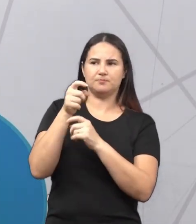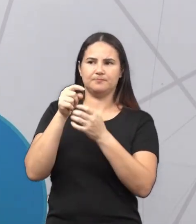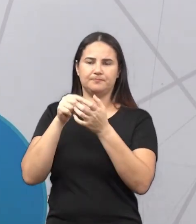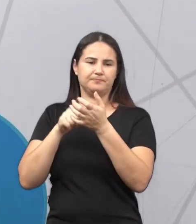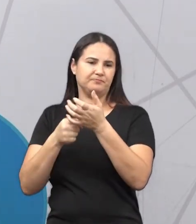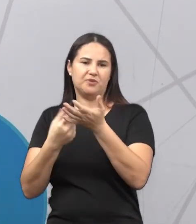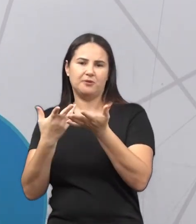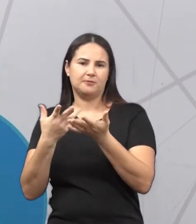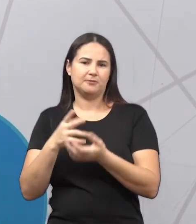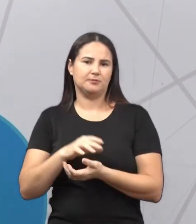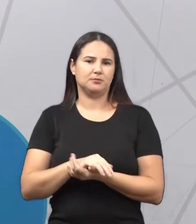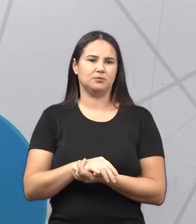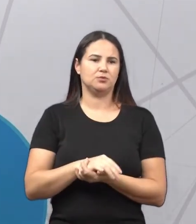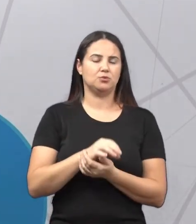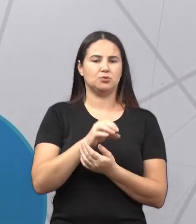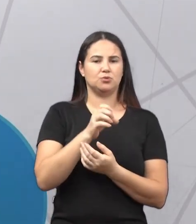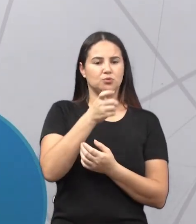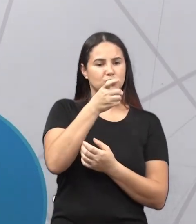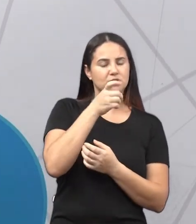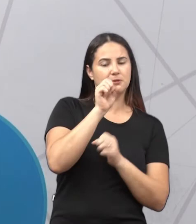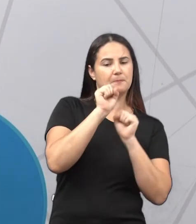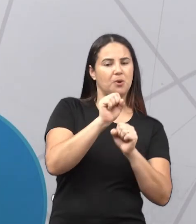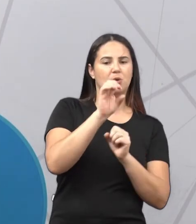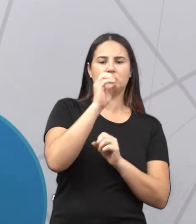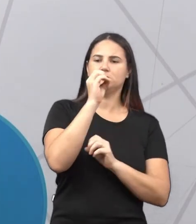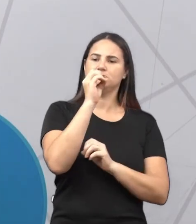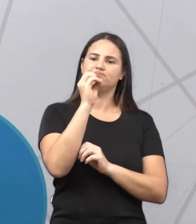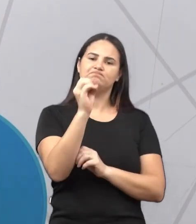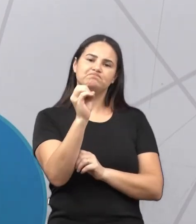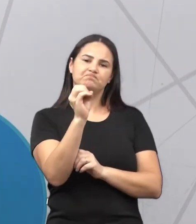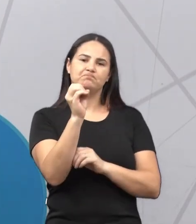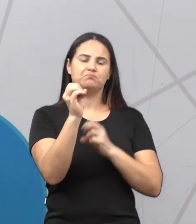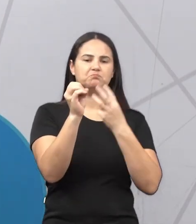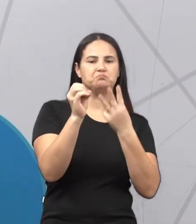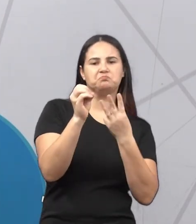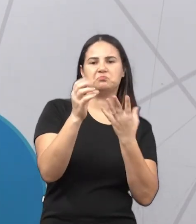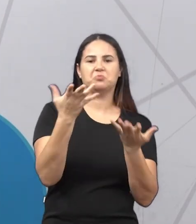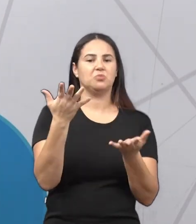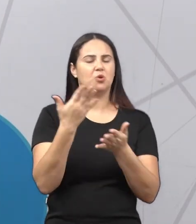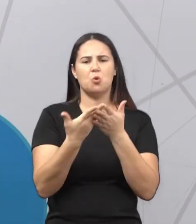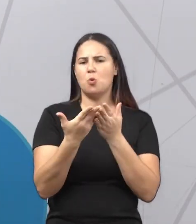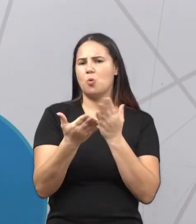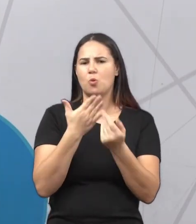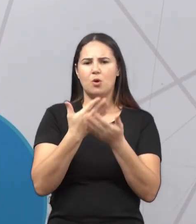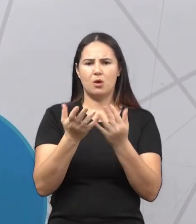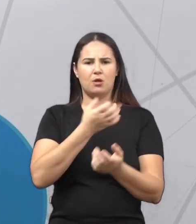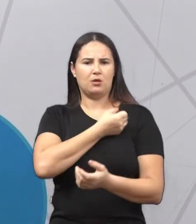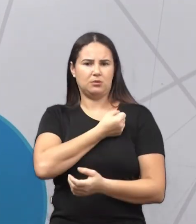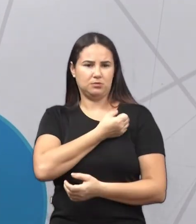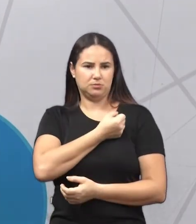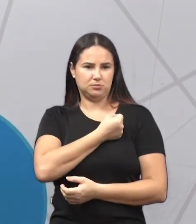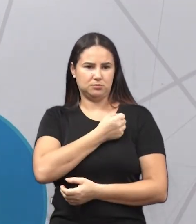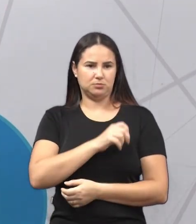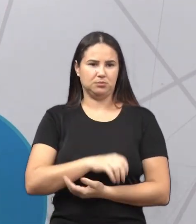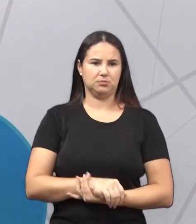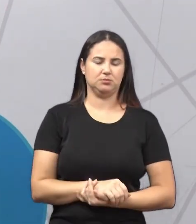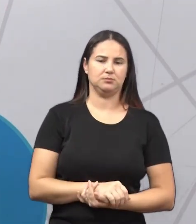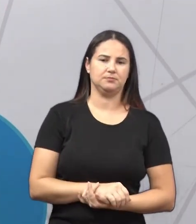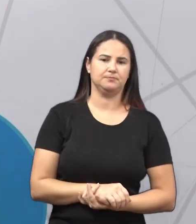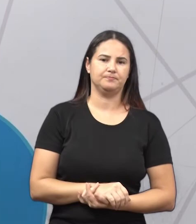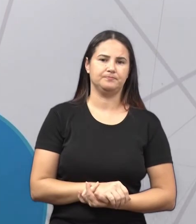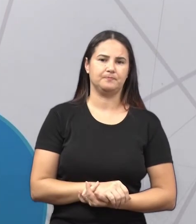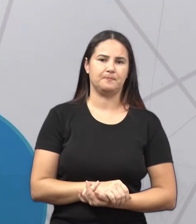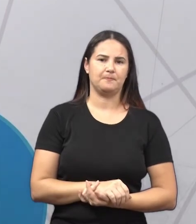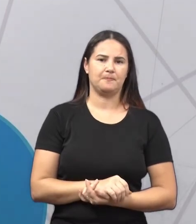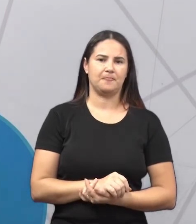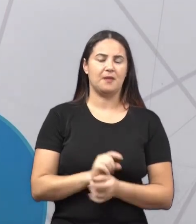Então, o x pode ser o zero, ele pode ser um, pode ser três, ele pode ser qualquer número dos conjuntos naturais. Mas pode ser